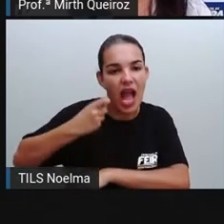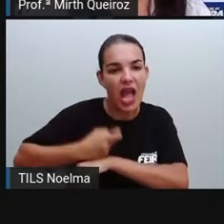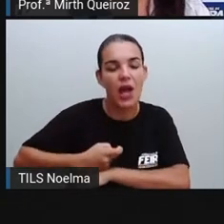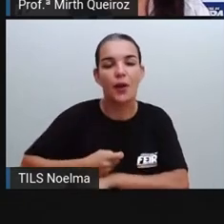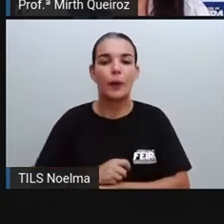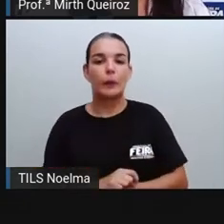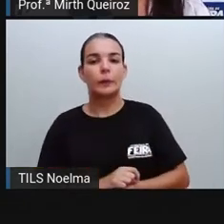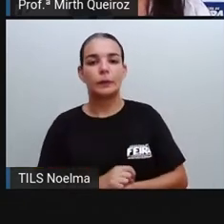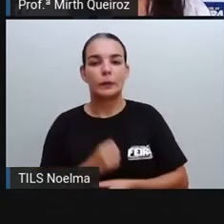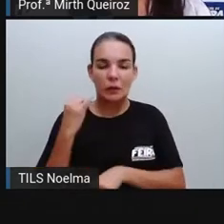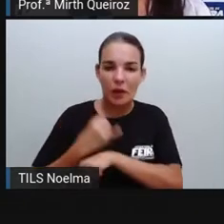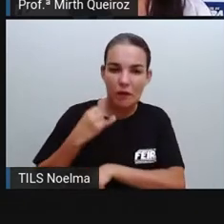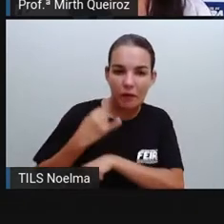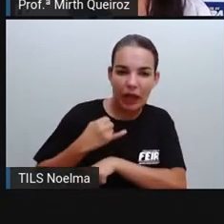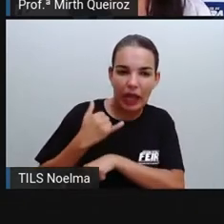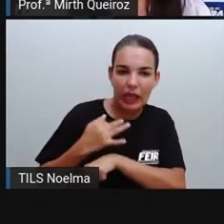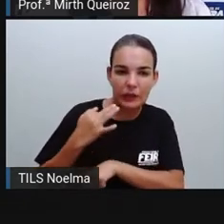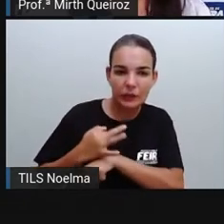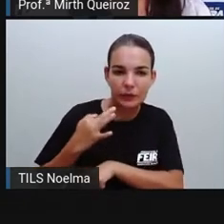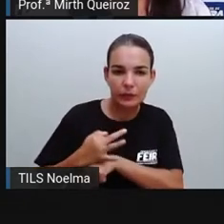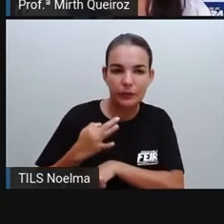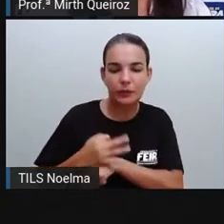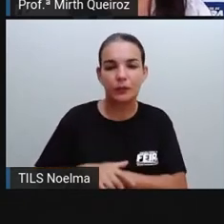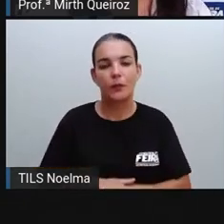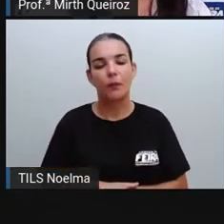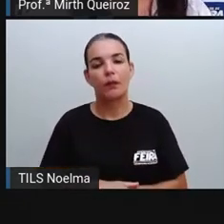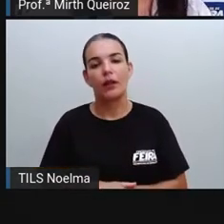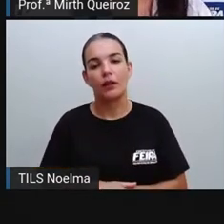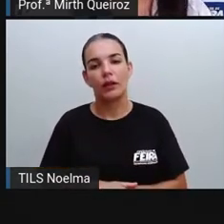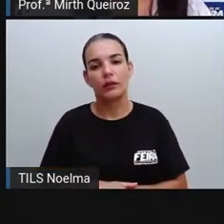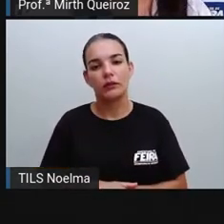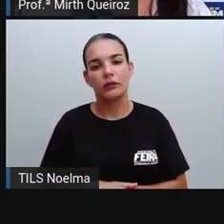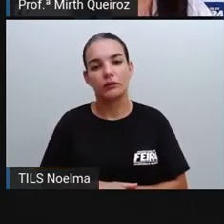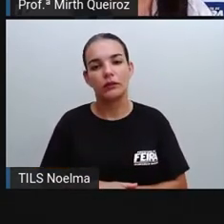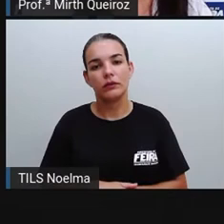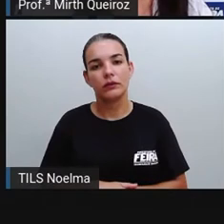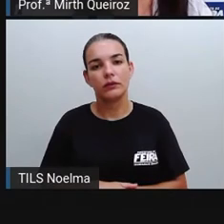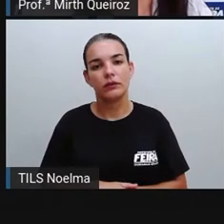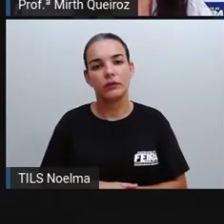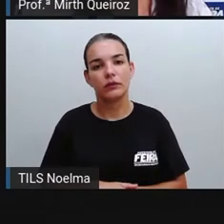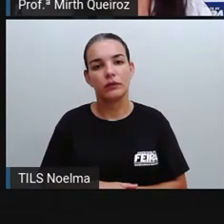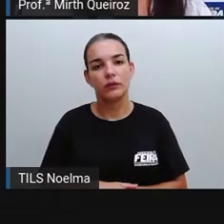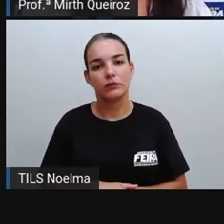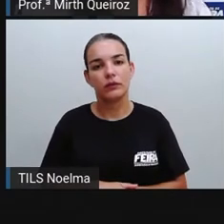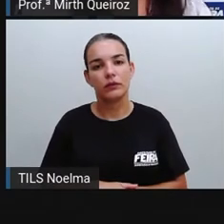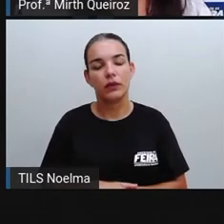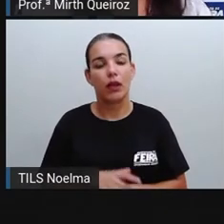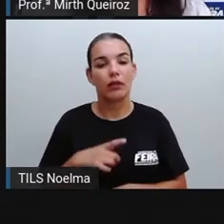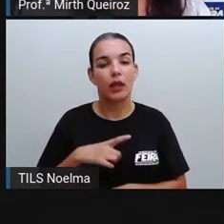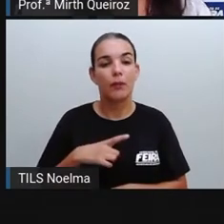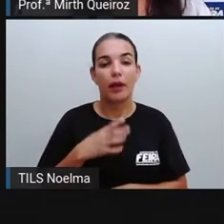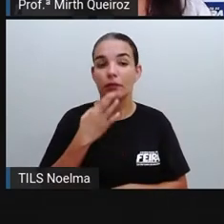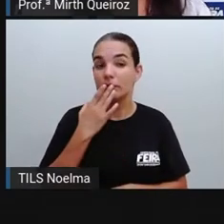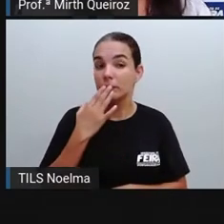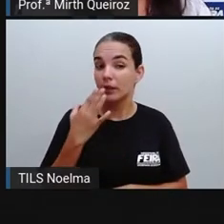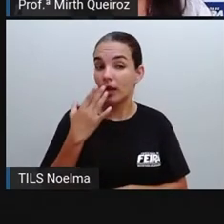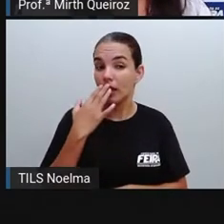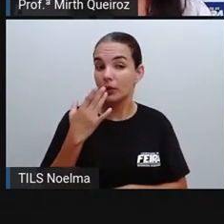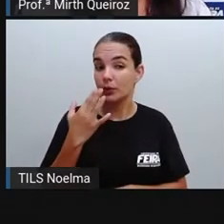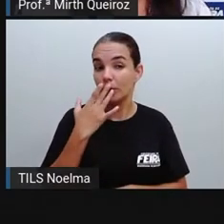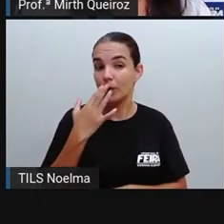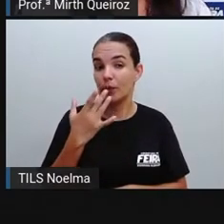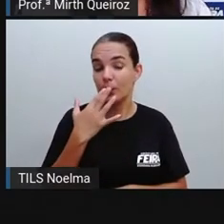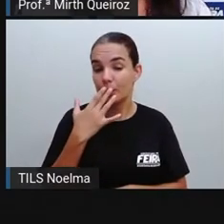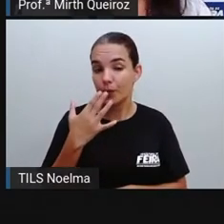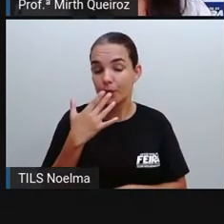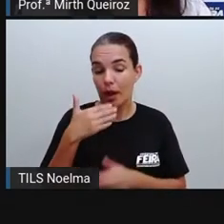essa parte do lápis, né? Da vertical. Os pigmentos, né? Para poder fazer